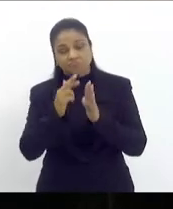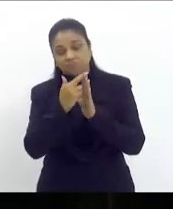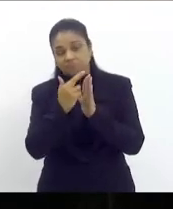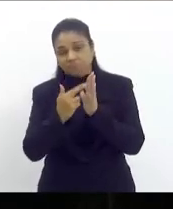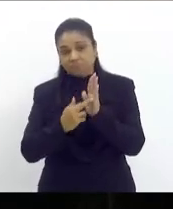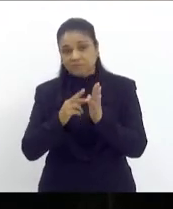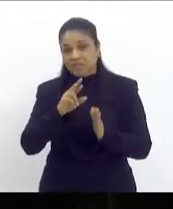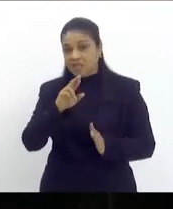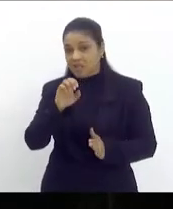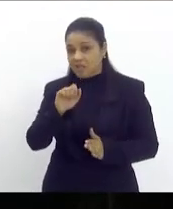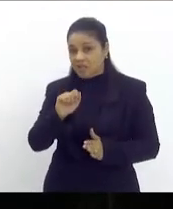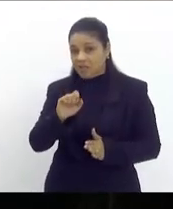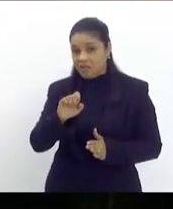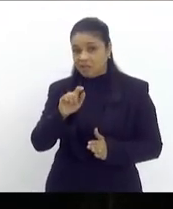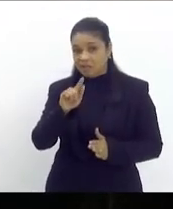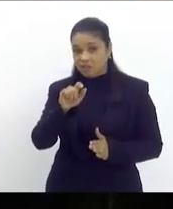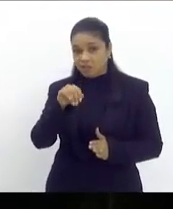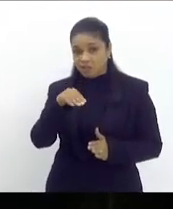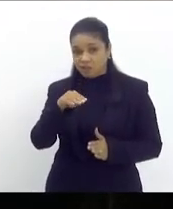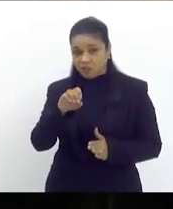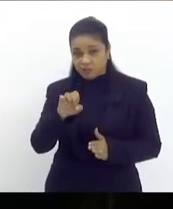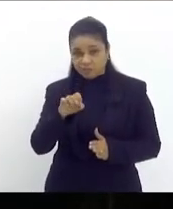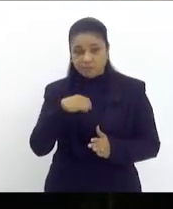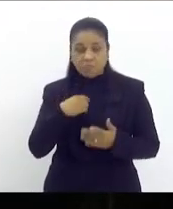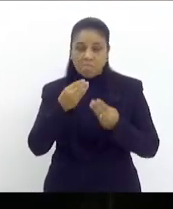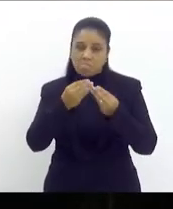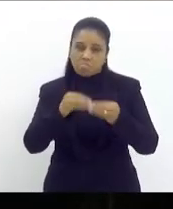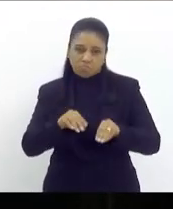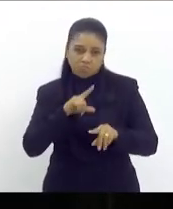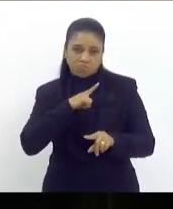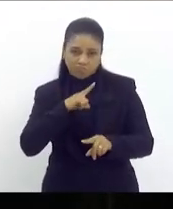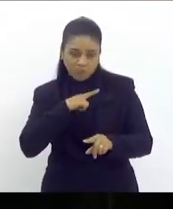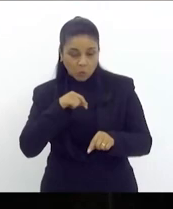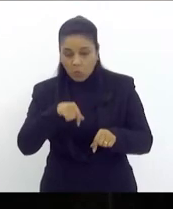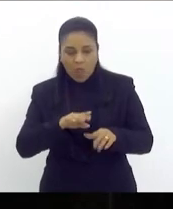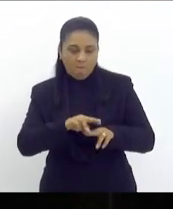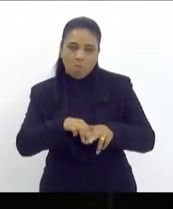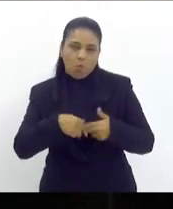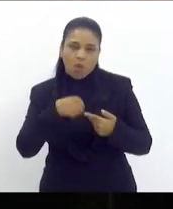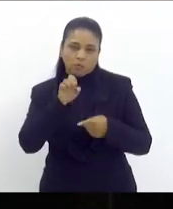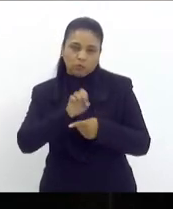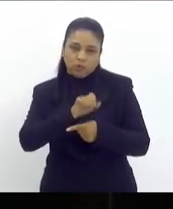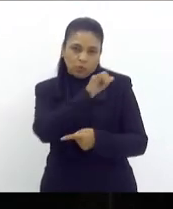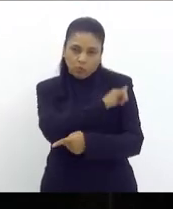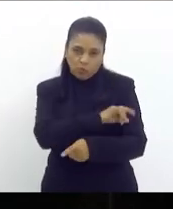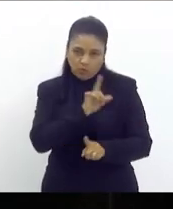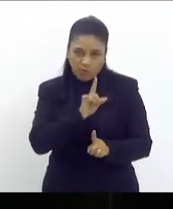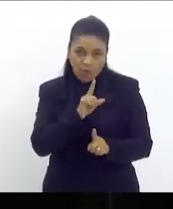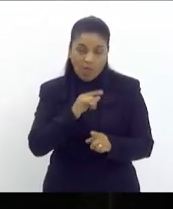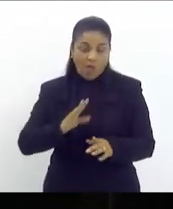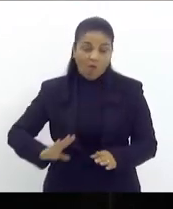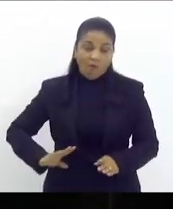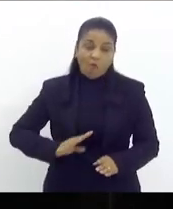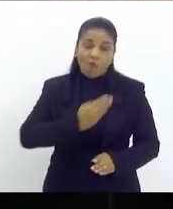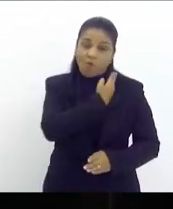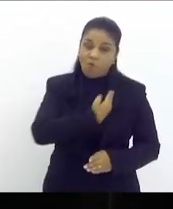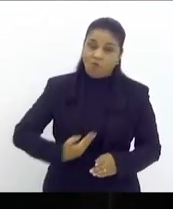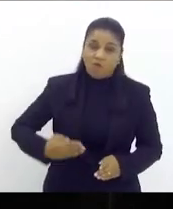estão prejudicadas e não por causa do Rio de Janeiro e sim por causa do governo federal